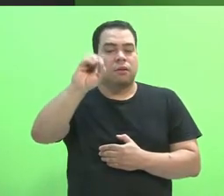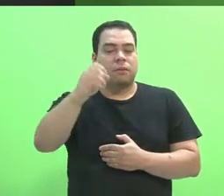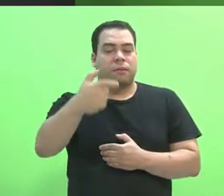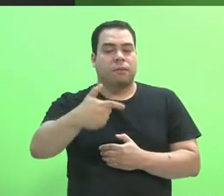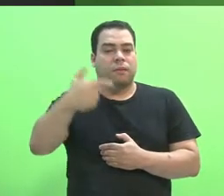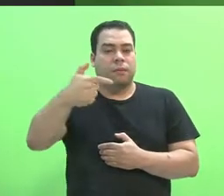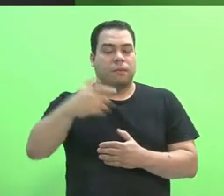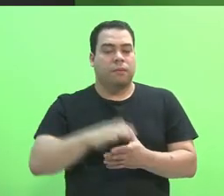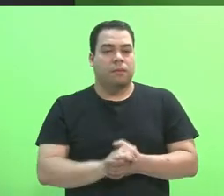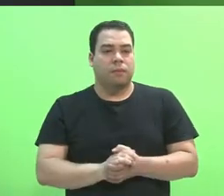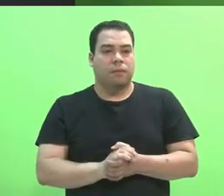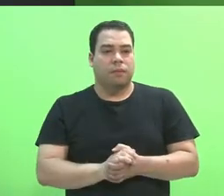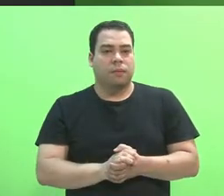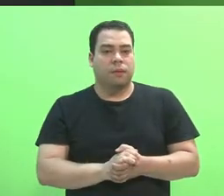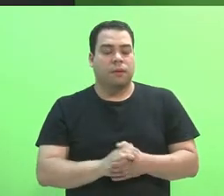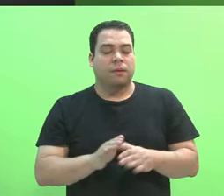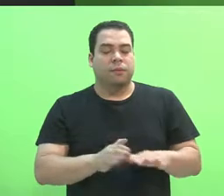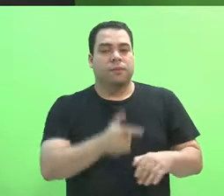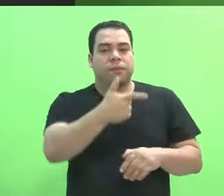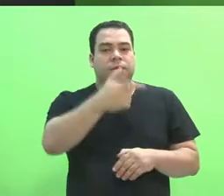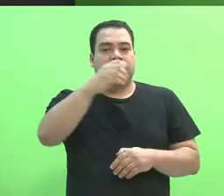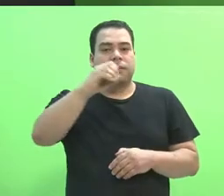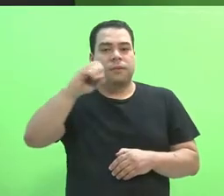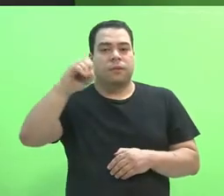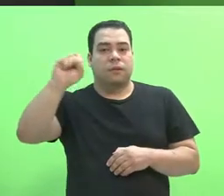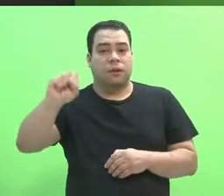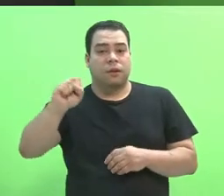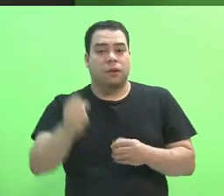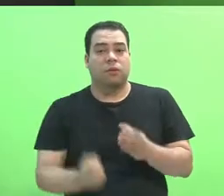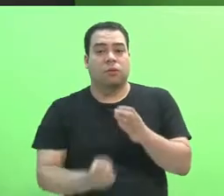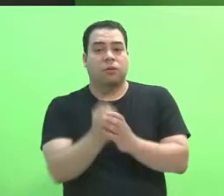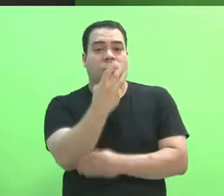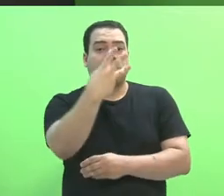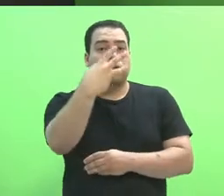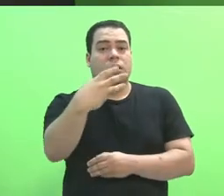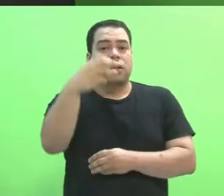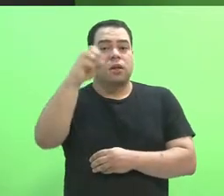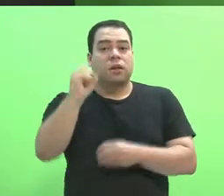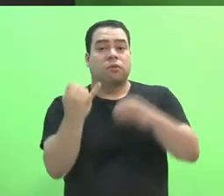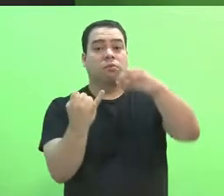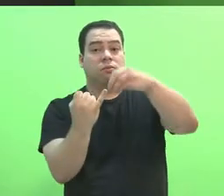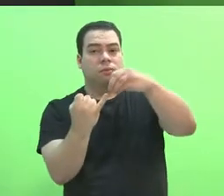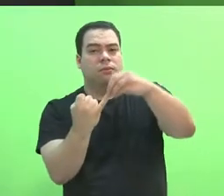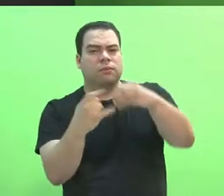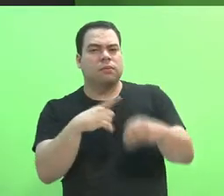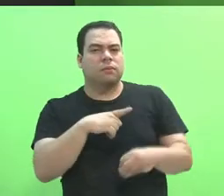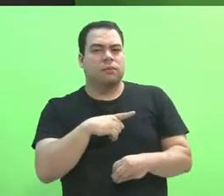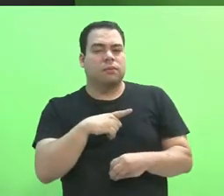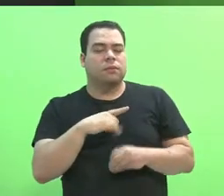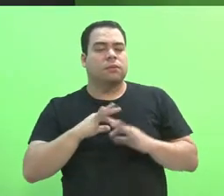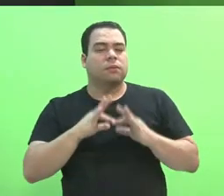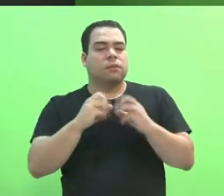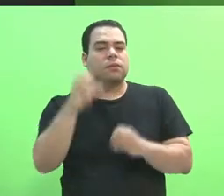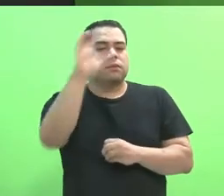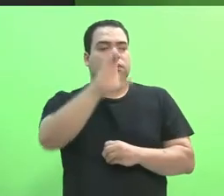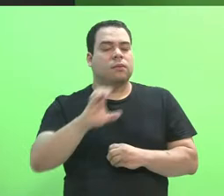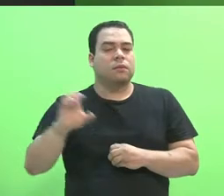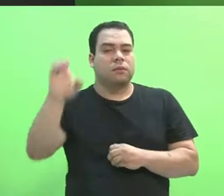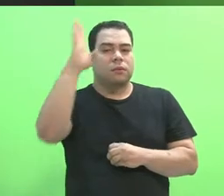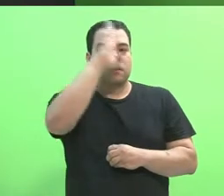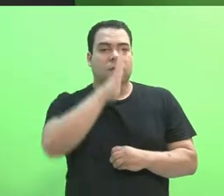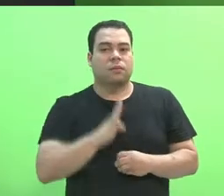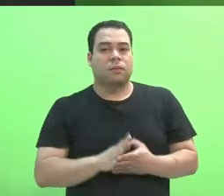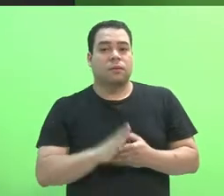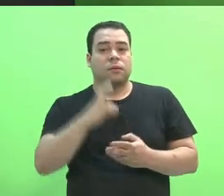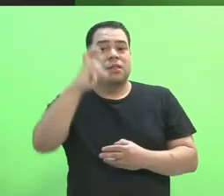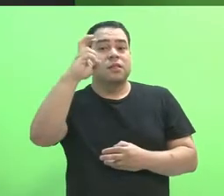38 institutos federais de educação, ciência e tecnologia, presentes em todos os estados brasileiros, sendo cinco deles